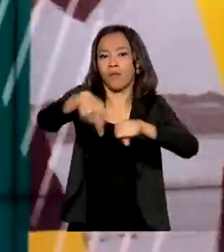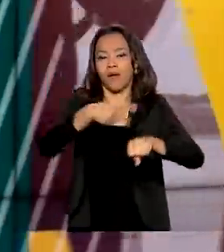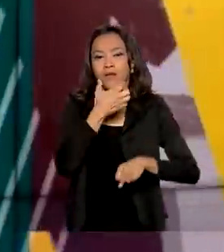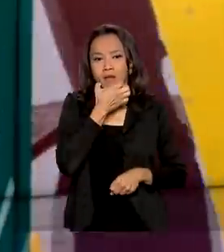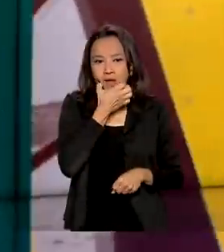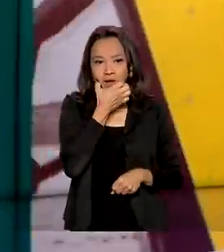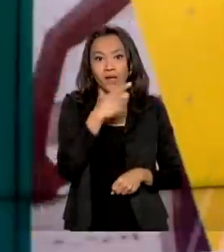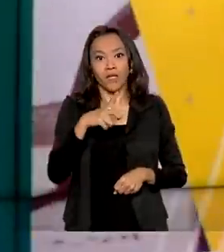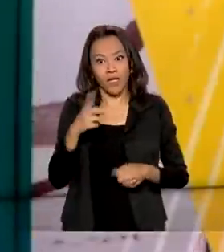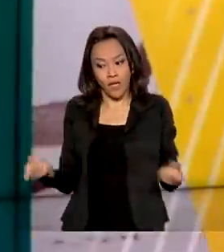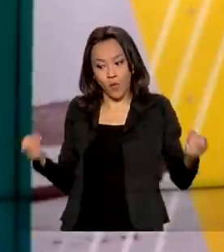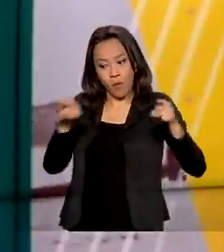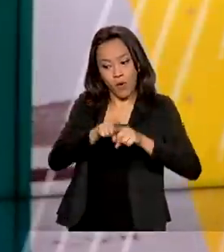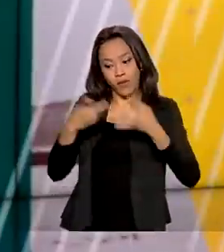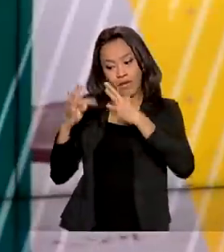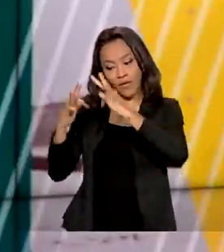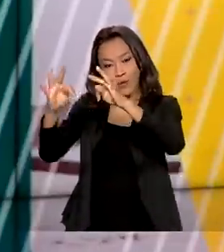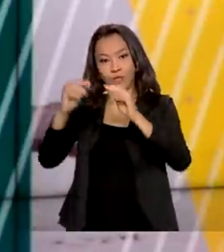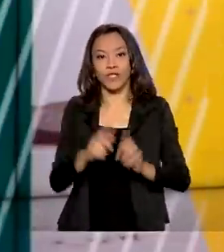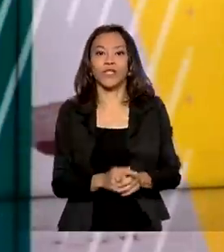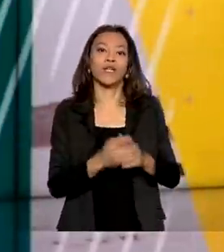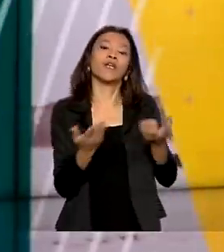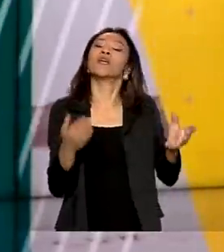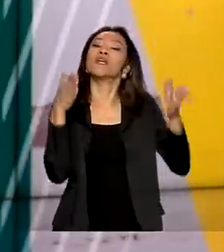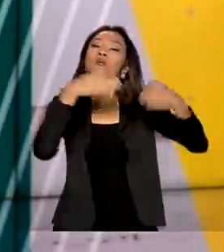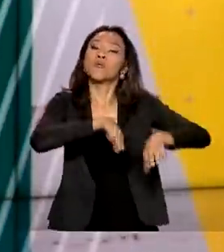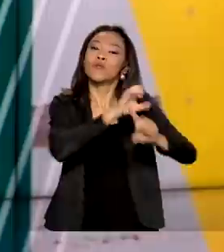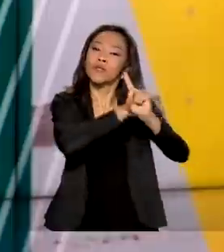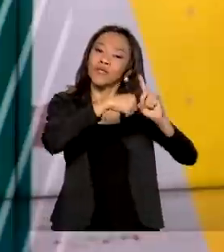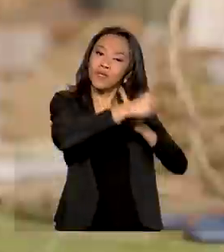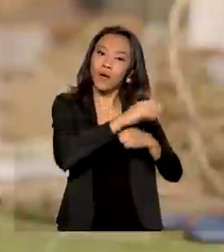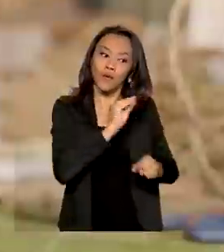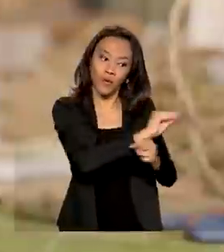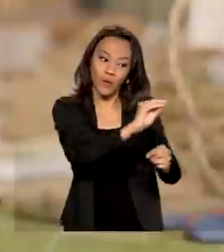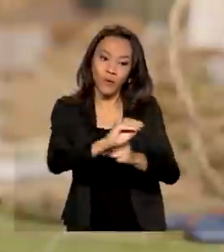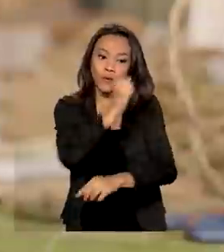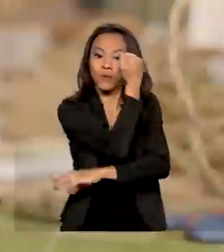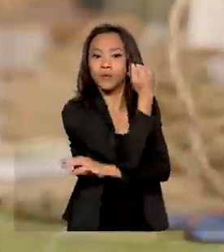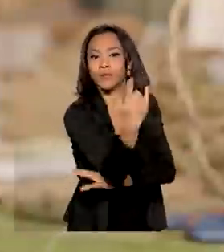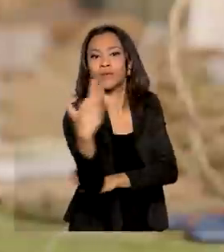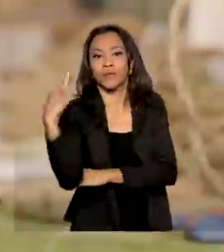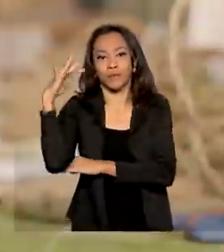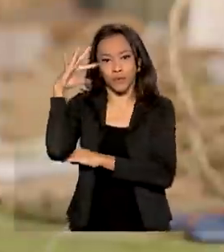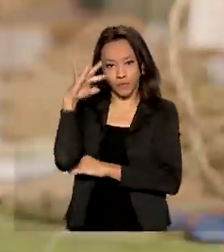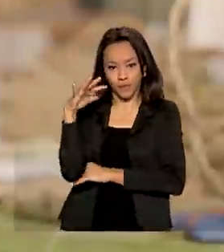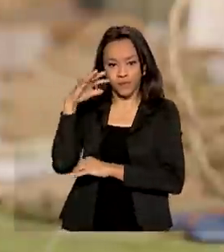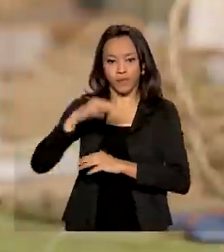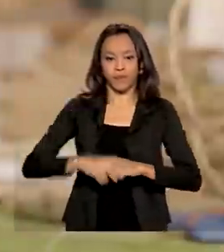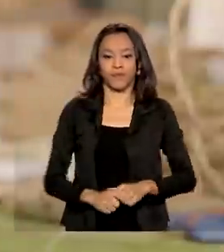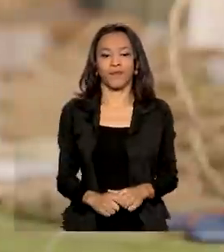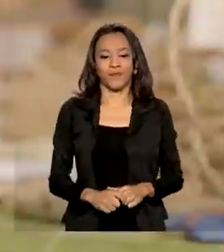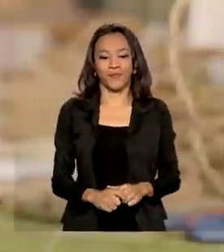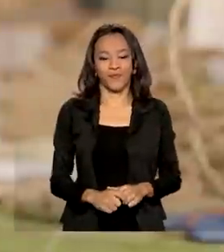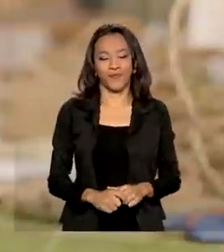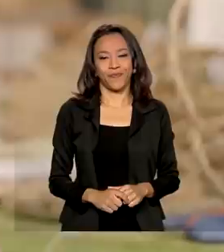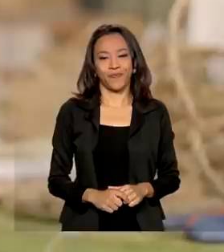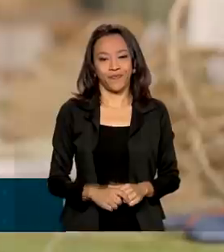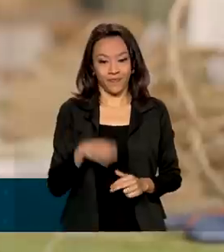alia tecnologia, inclusão social e preservação ambiental. Ela é luz que é a luz.